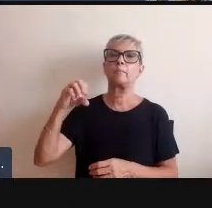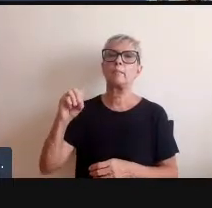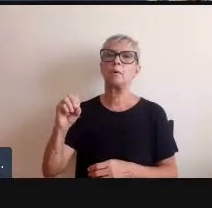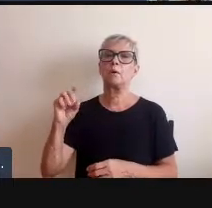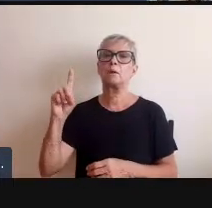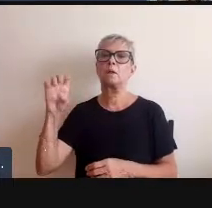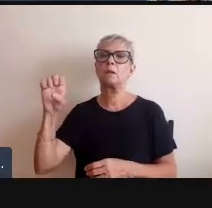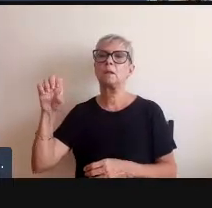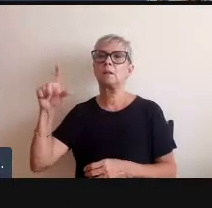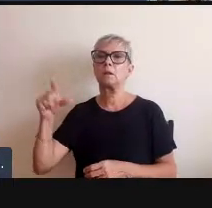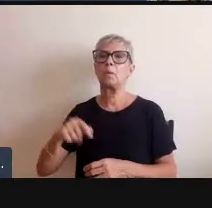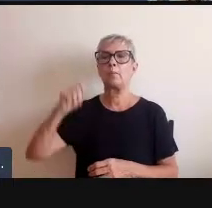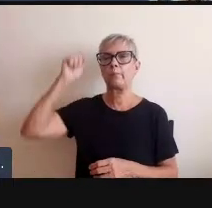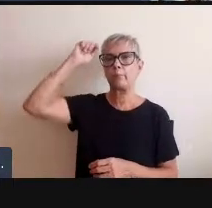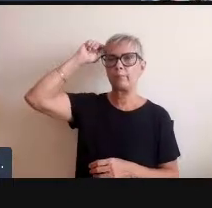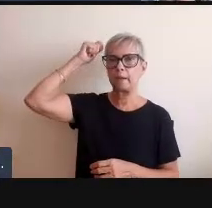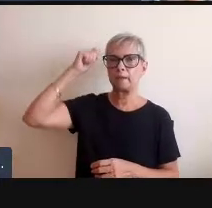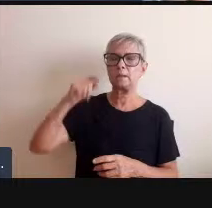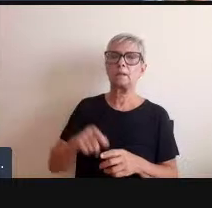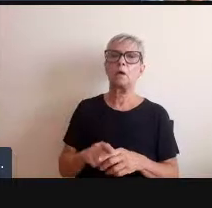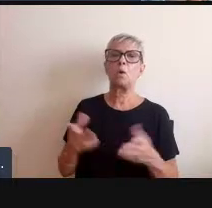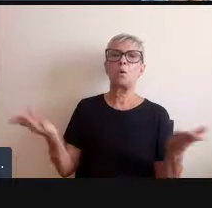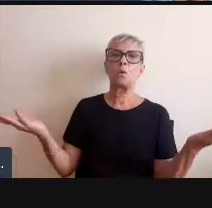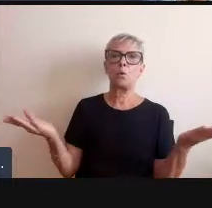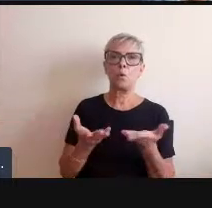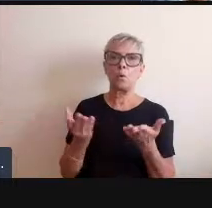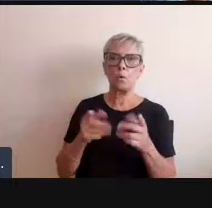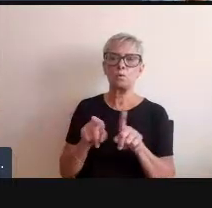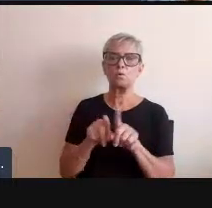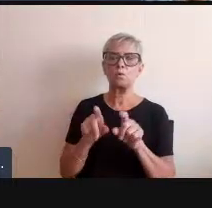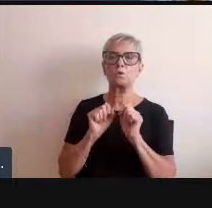atualmente está passando no HBO um documentário que eu